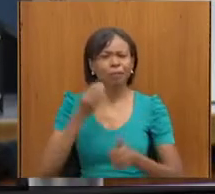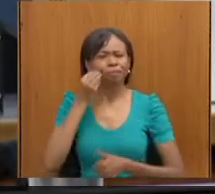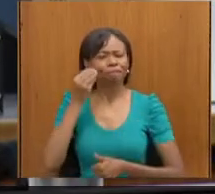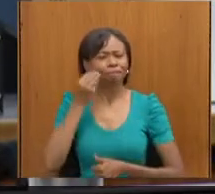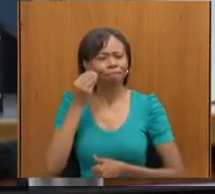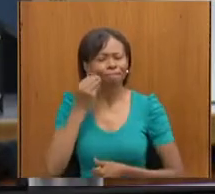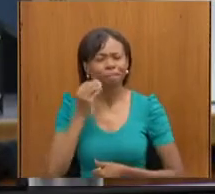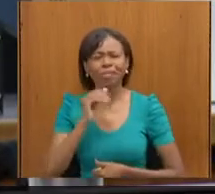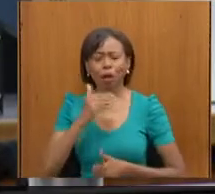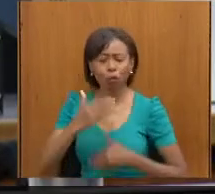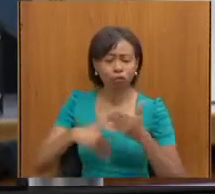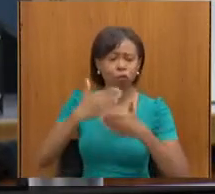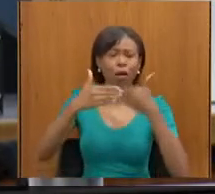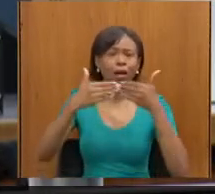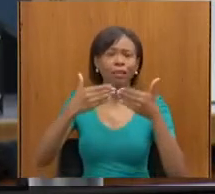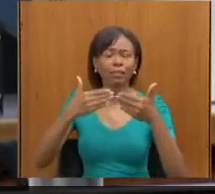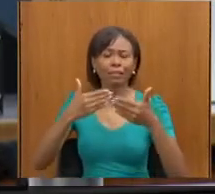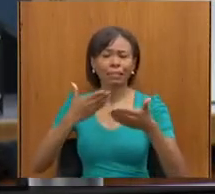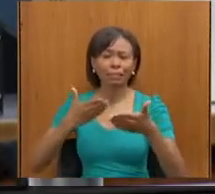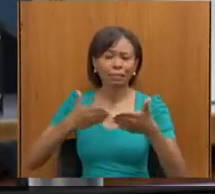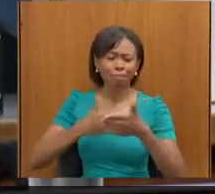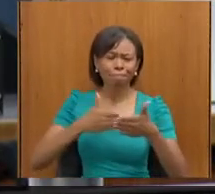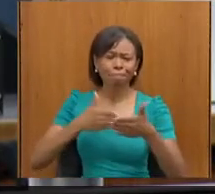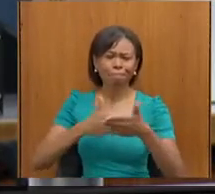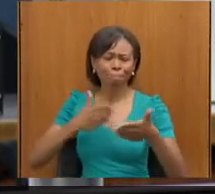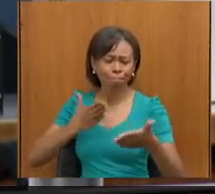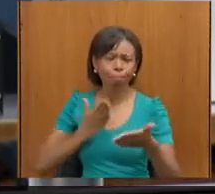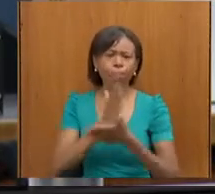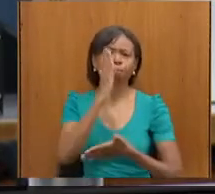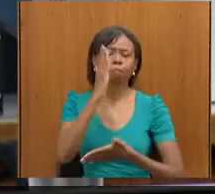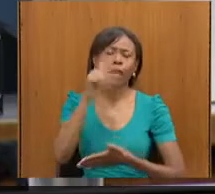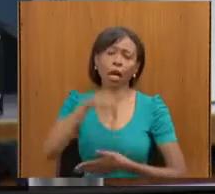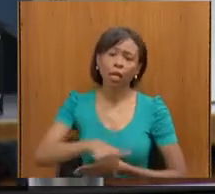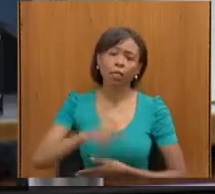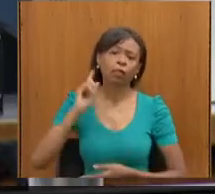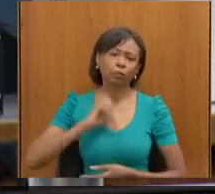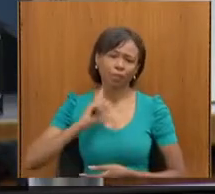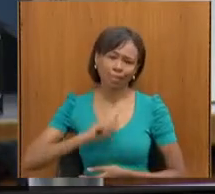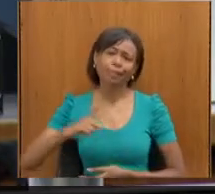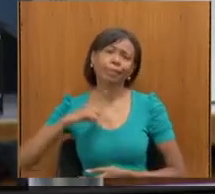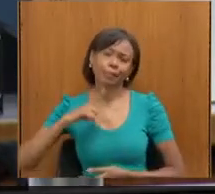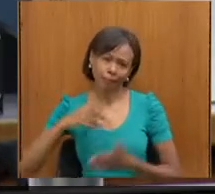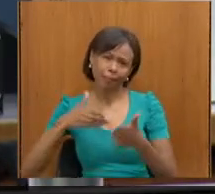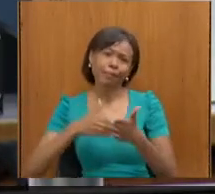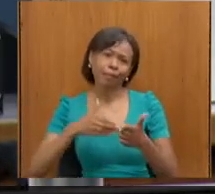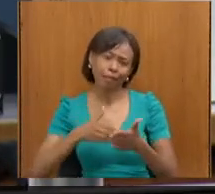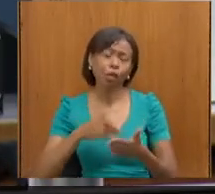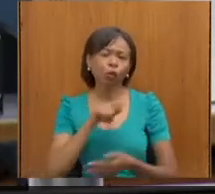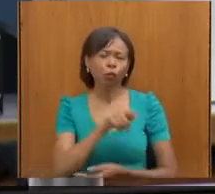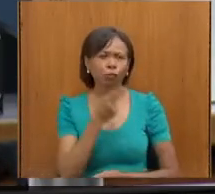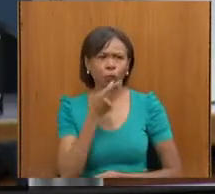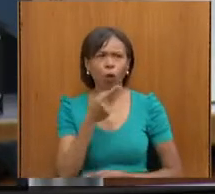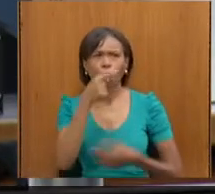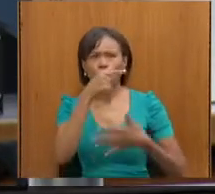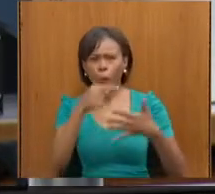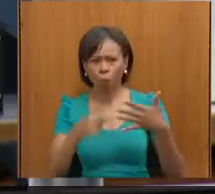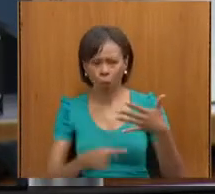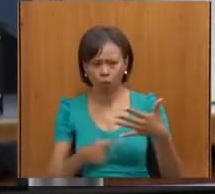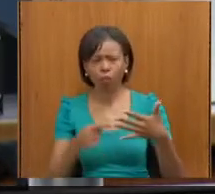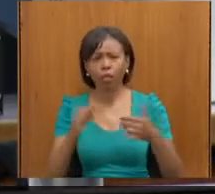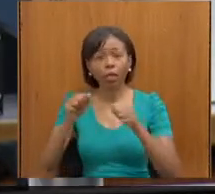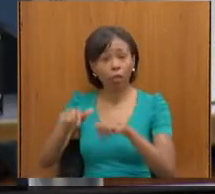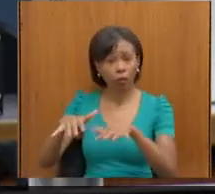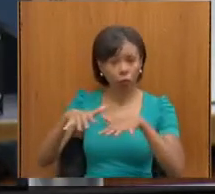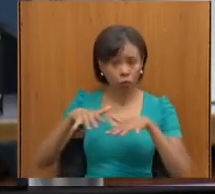transpor os obstáculos que ainda existem para a pessoa com deficiência aqui no Estado. O senhor citou alguns episódios, a audiência pública